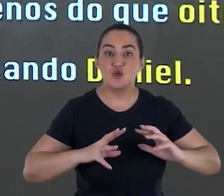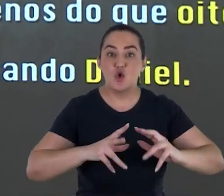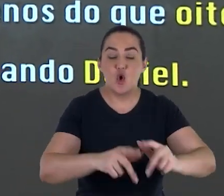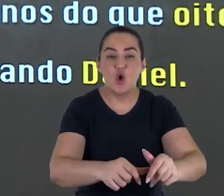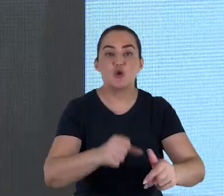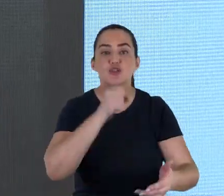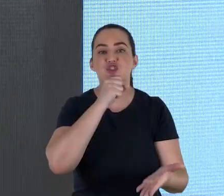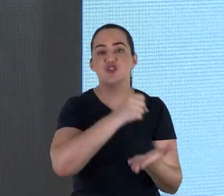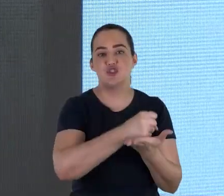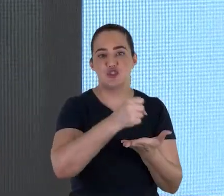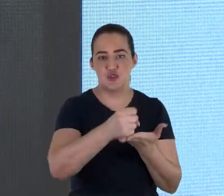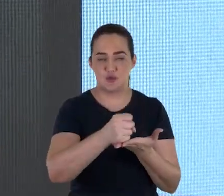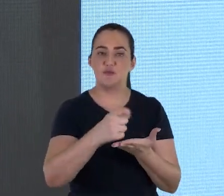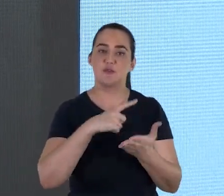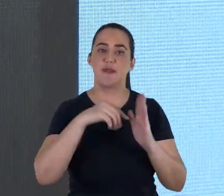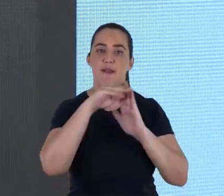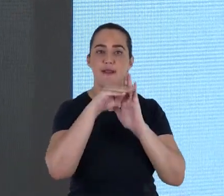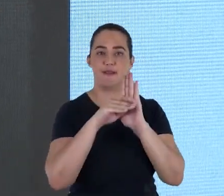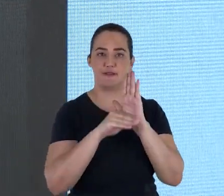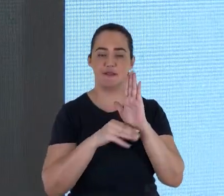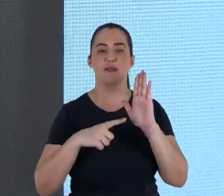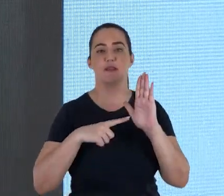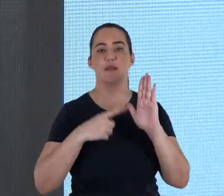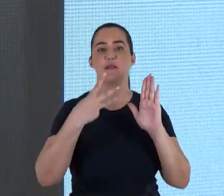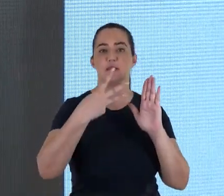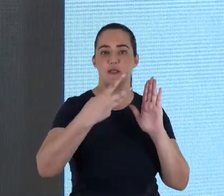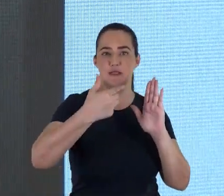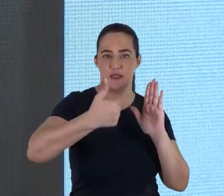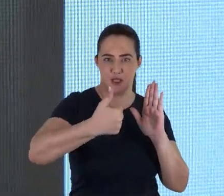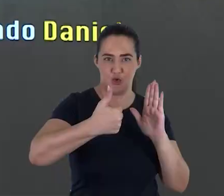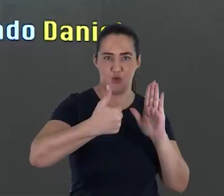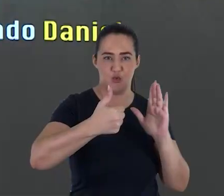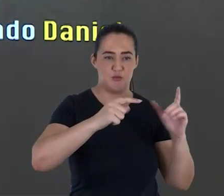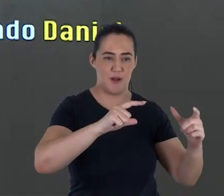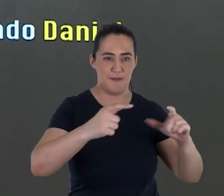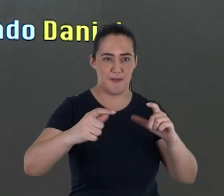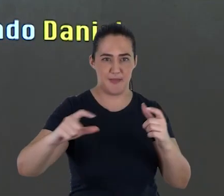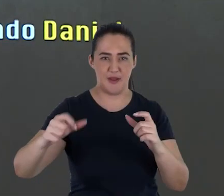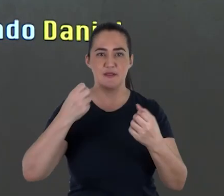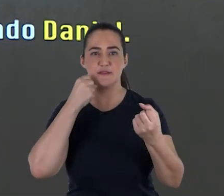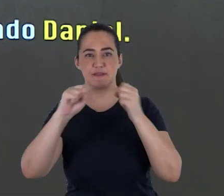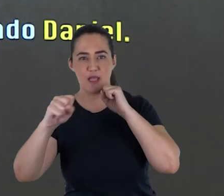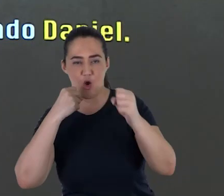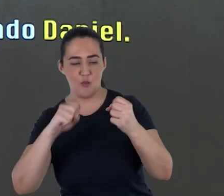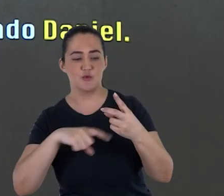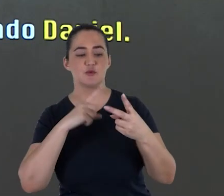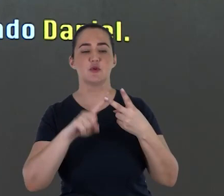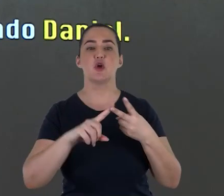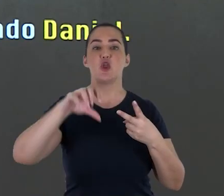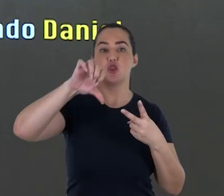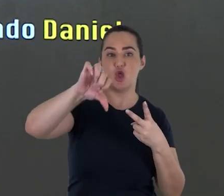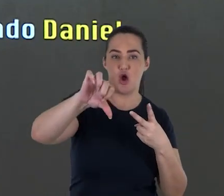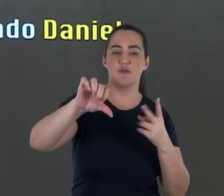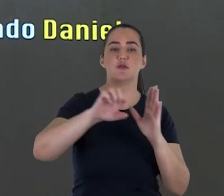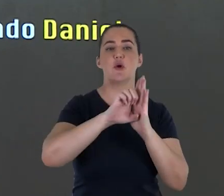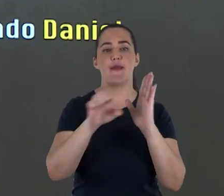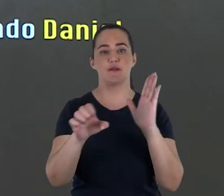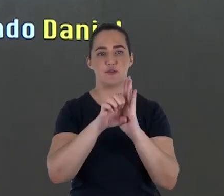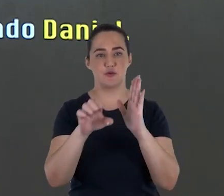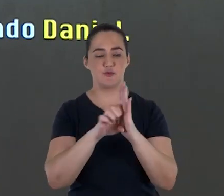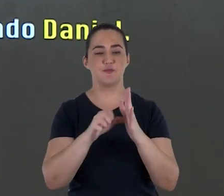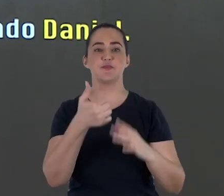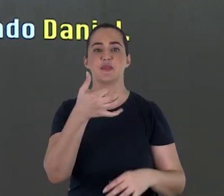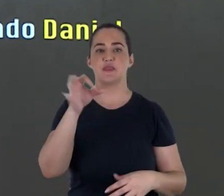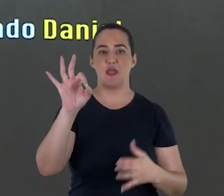encontrados em Qumran. A lista fala de 31 fragmentos dos manuscritos dos Salmos, nove fragmentos do Êxodo,